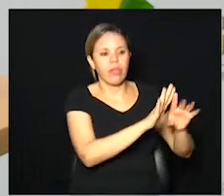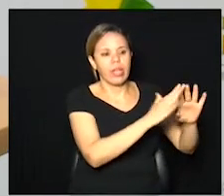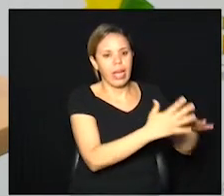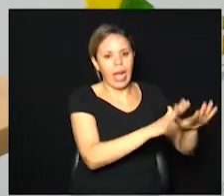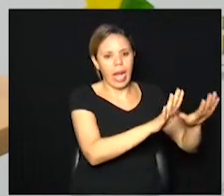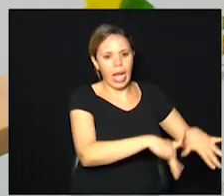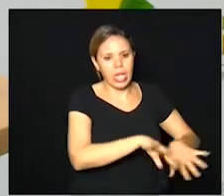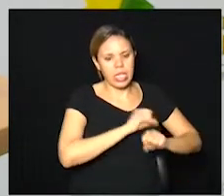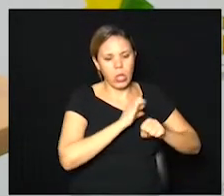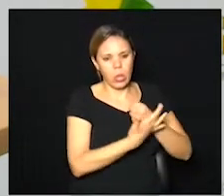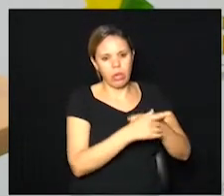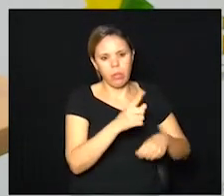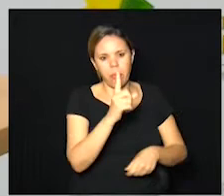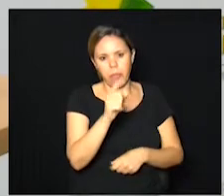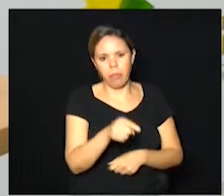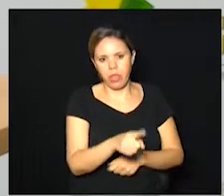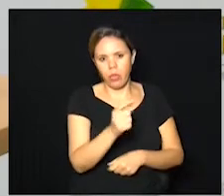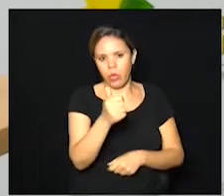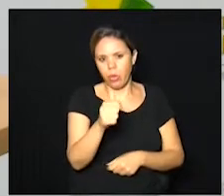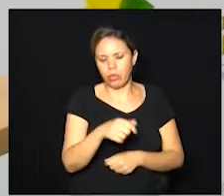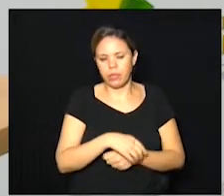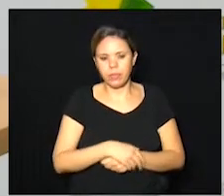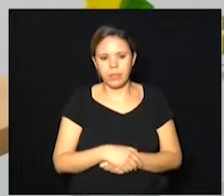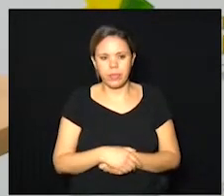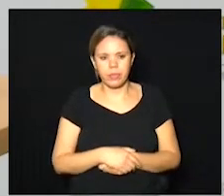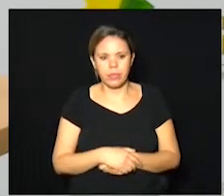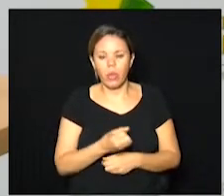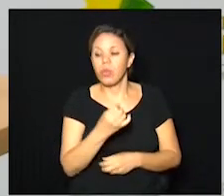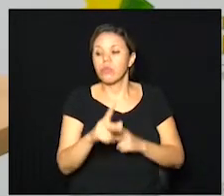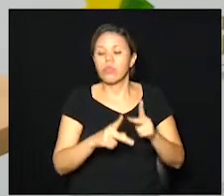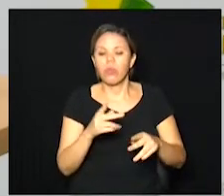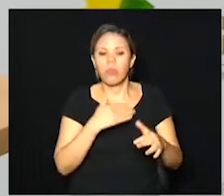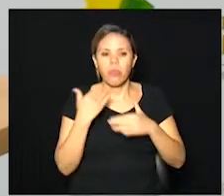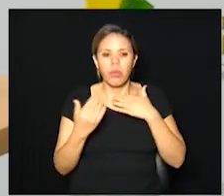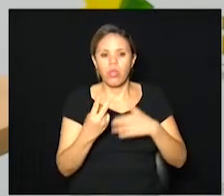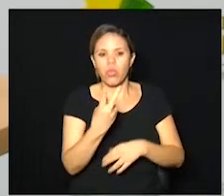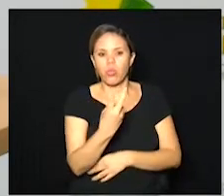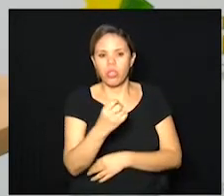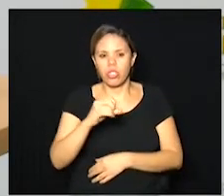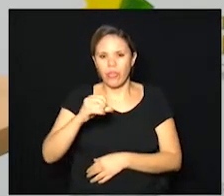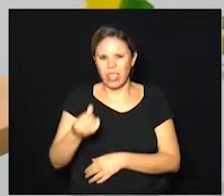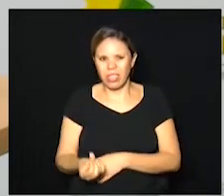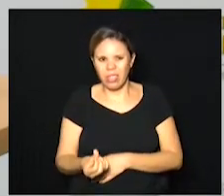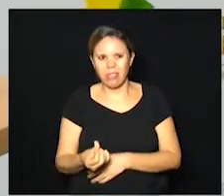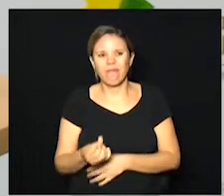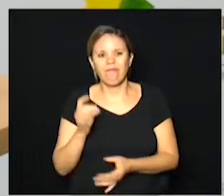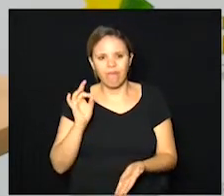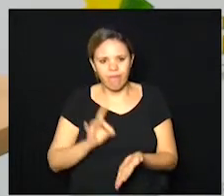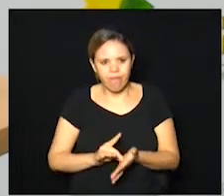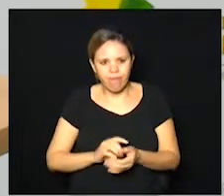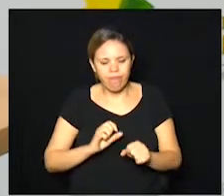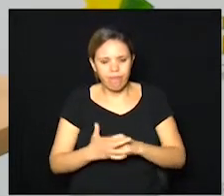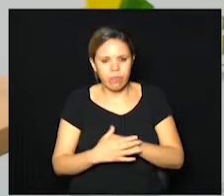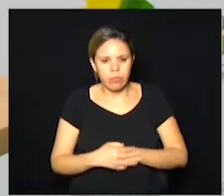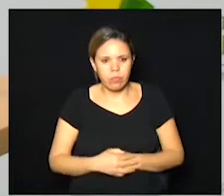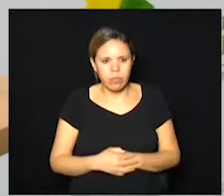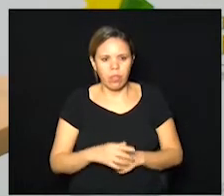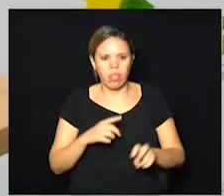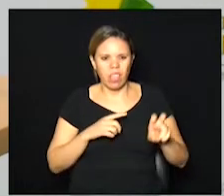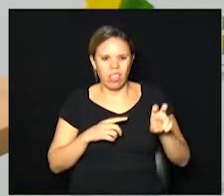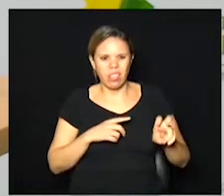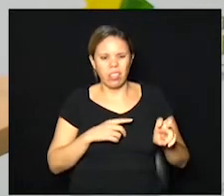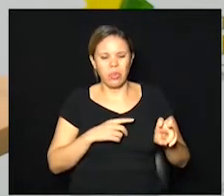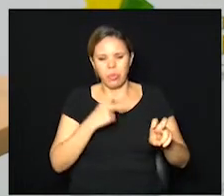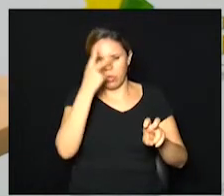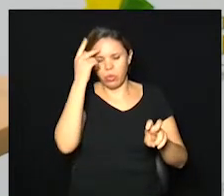domiciliar 1.011, e óbitos 296. Nós temos cinco óbitos